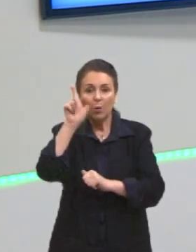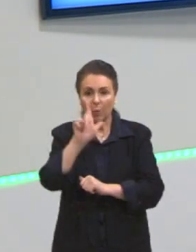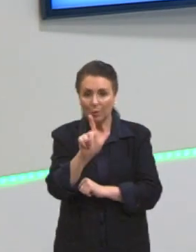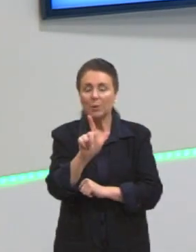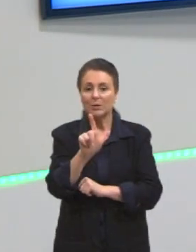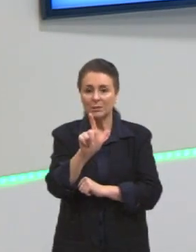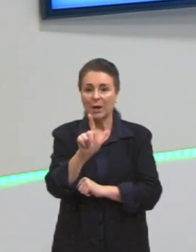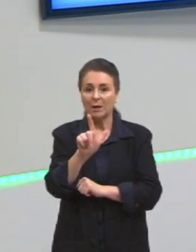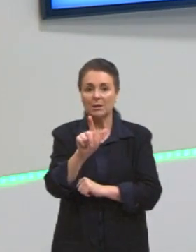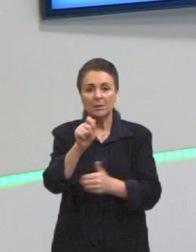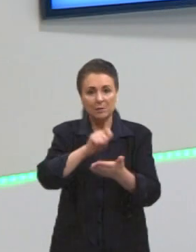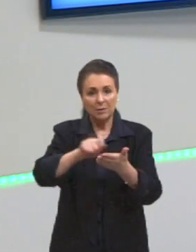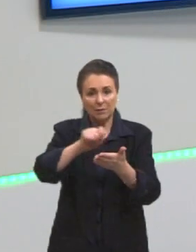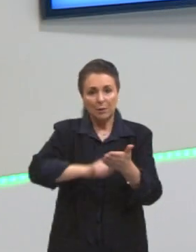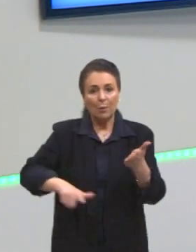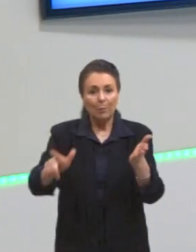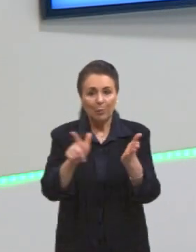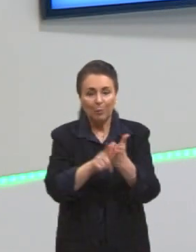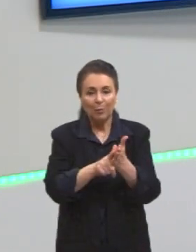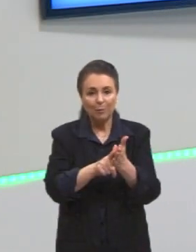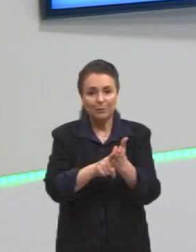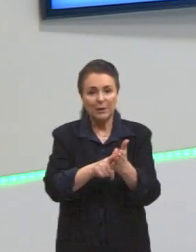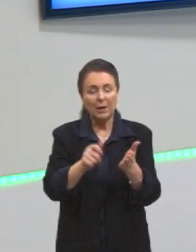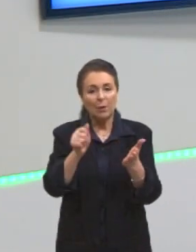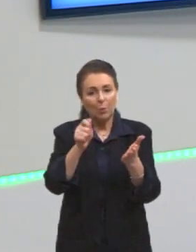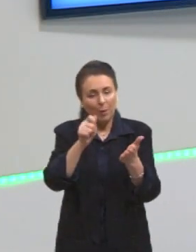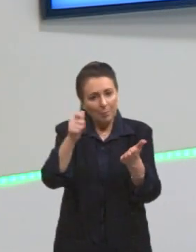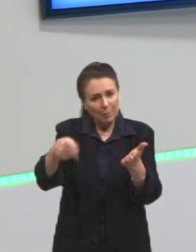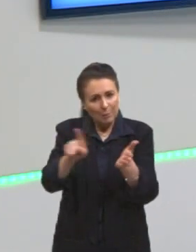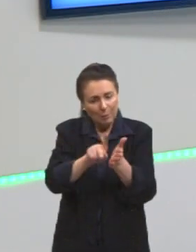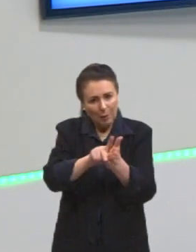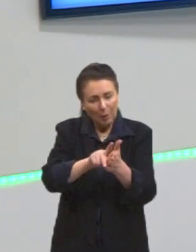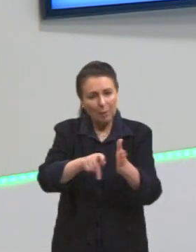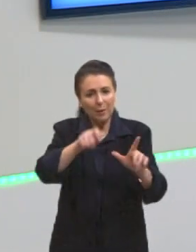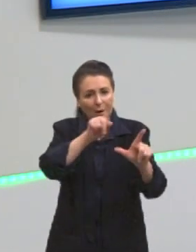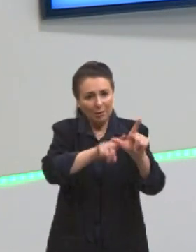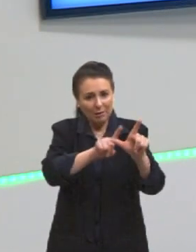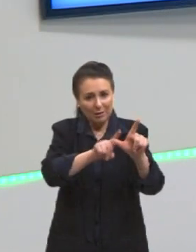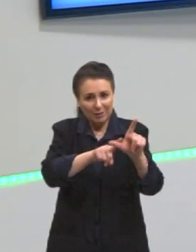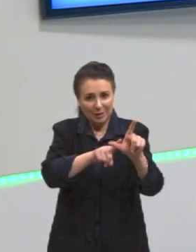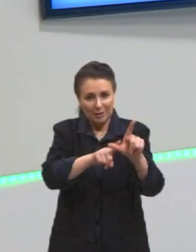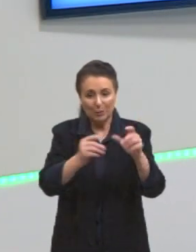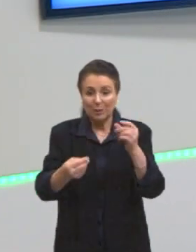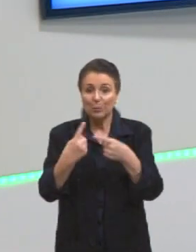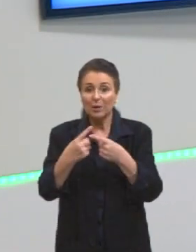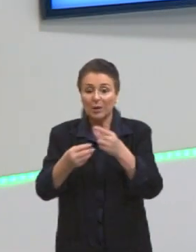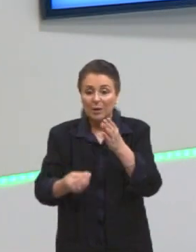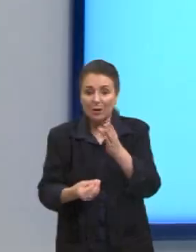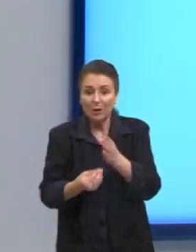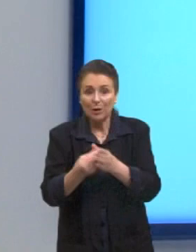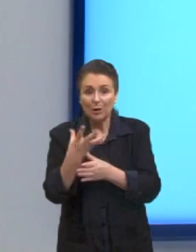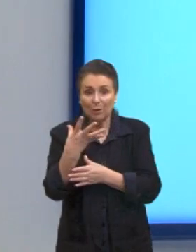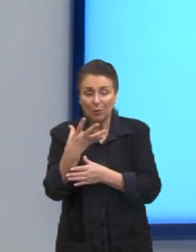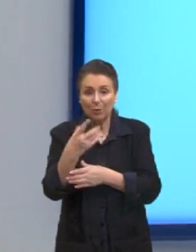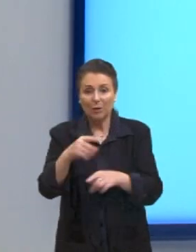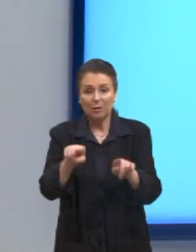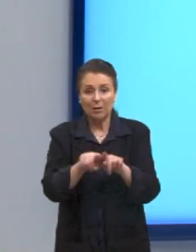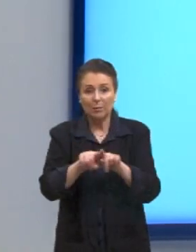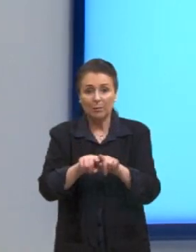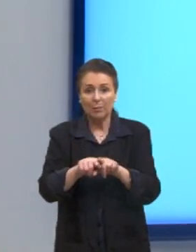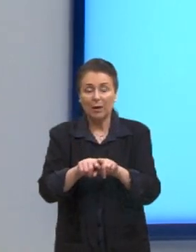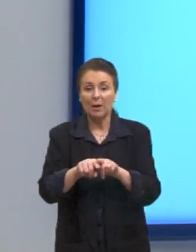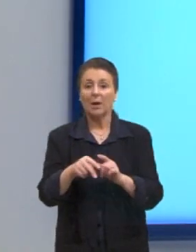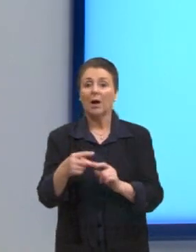grafia. A gente já se apropriou disso e já criou uma forma nossa de escrever. A forma de pronunciar é a mesma,